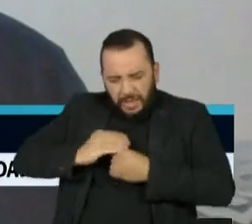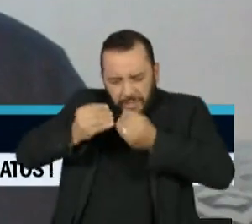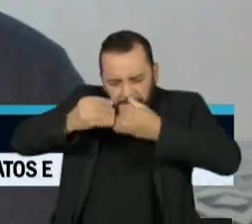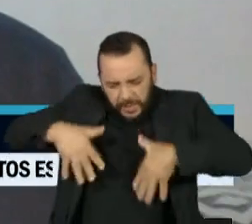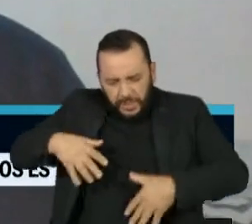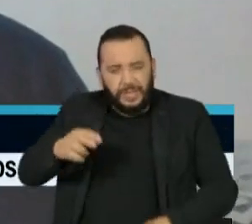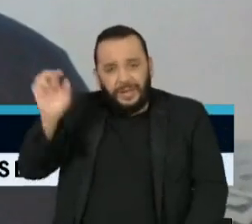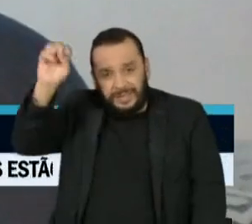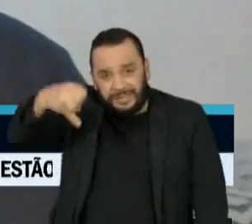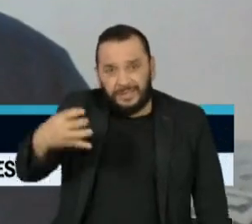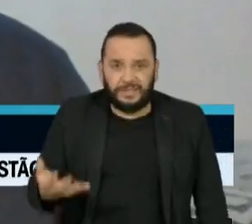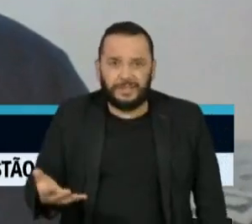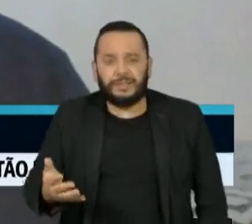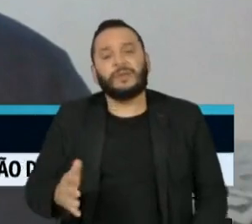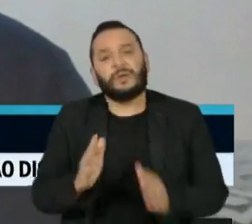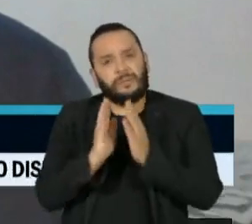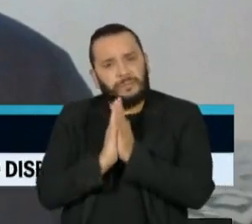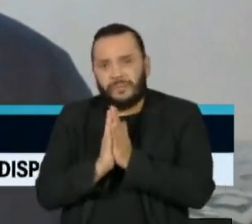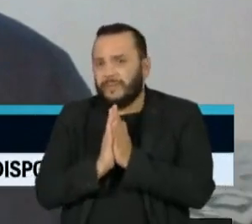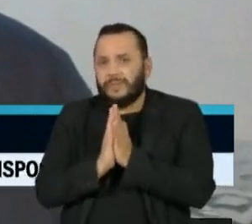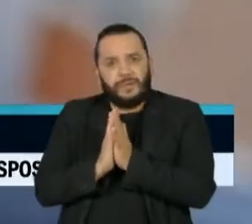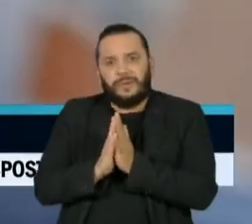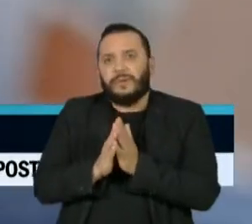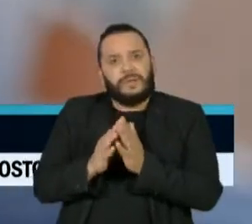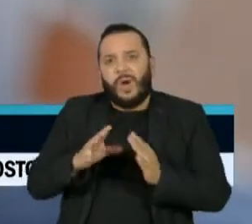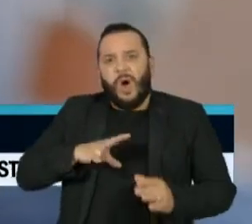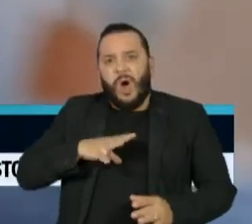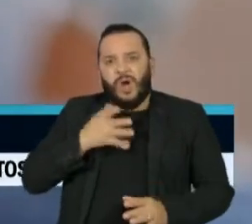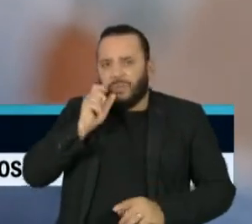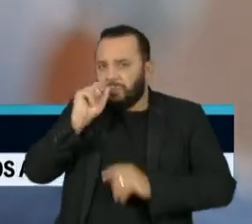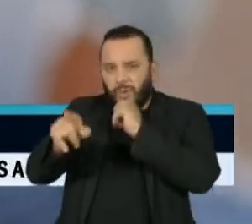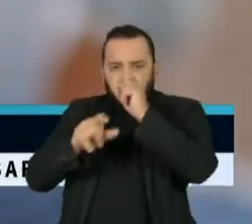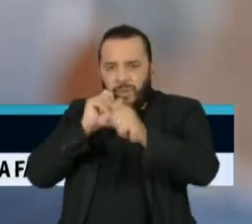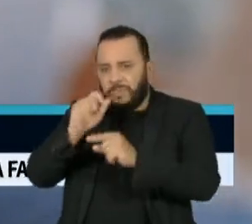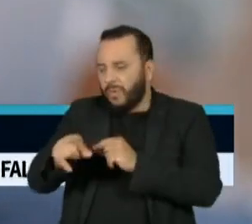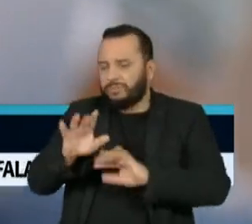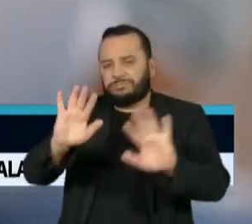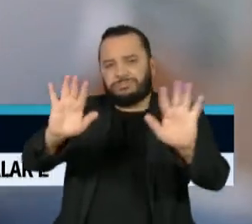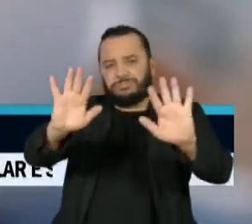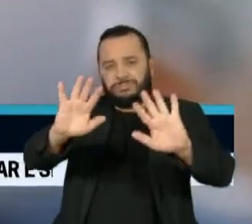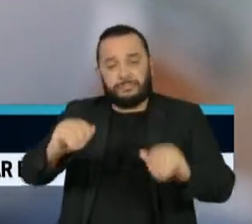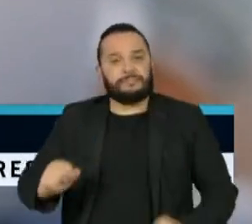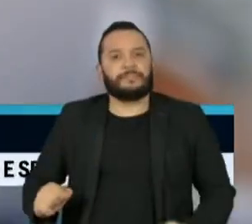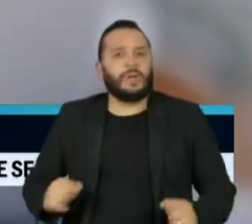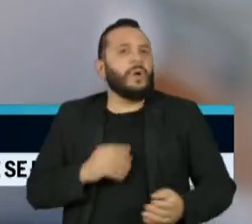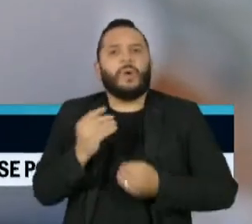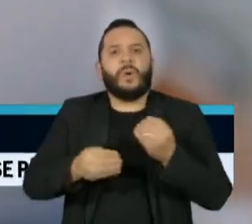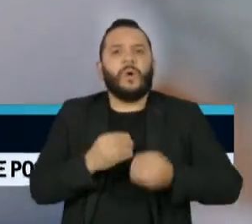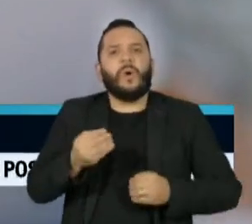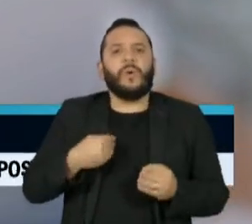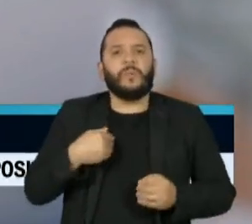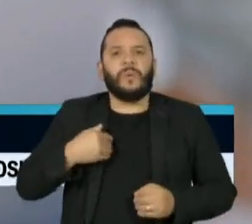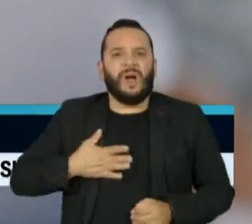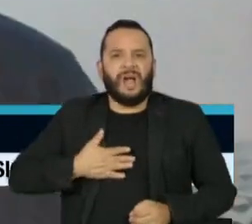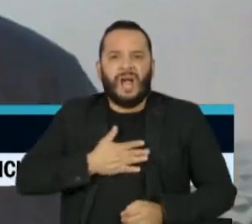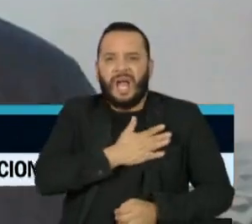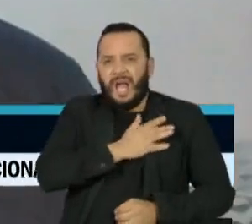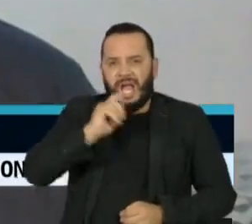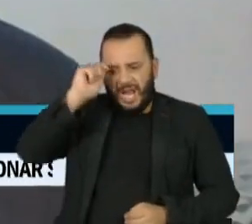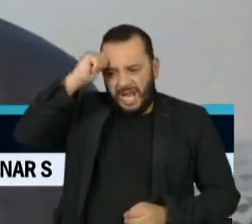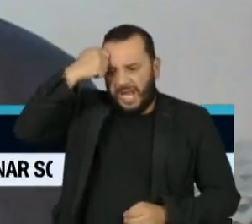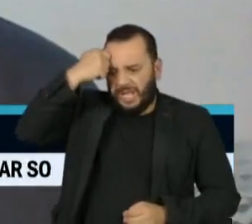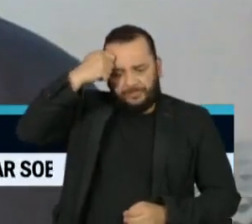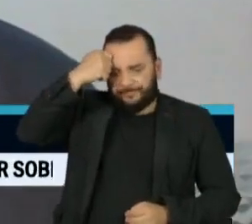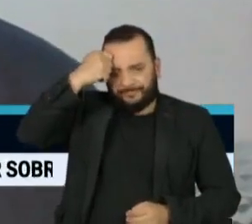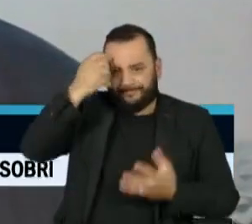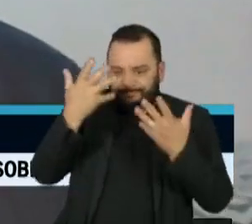é importante não alimentar essa espiral de ódio. Algumas ações podem ajudar a combater o racismo nas redes. A